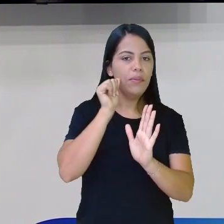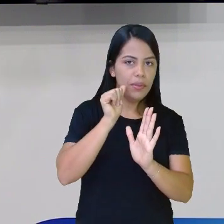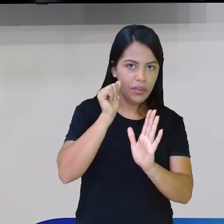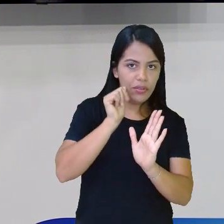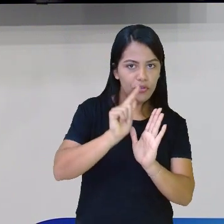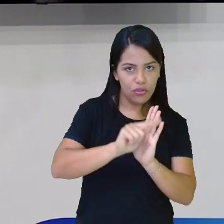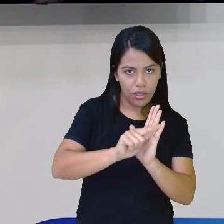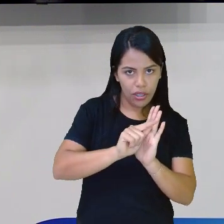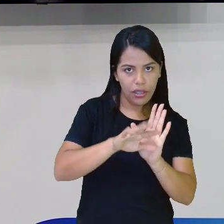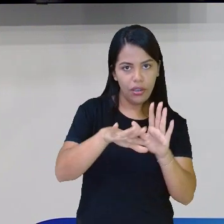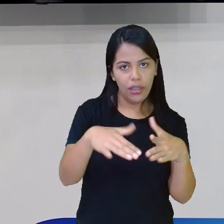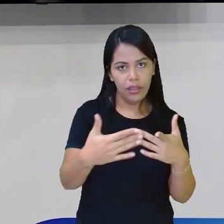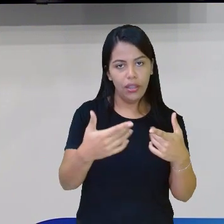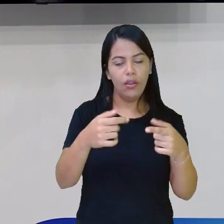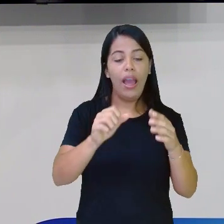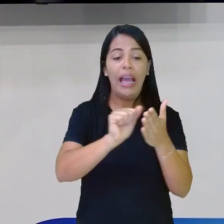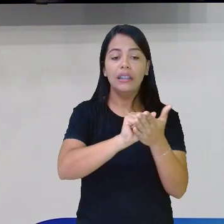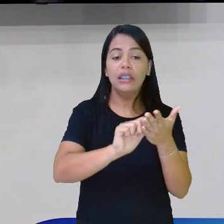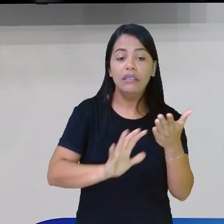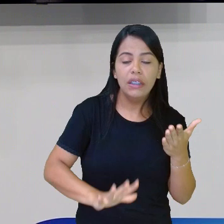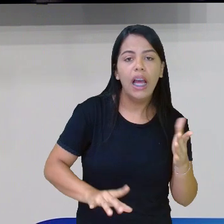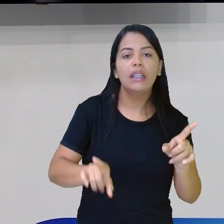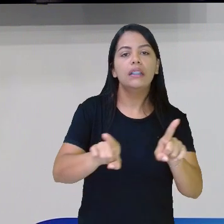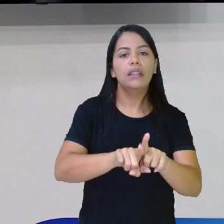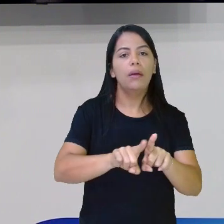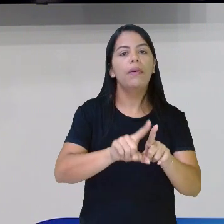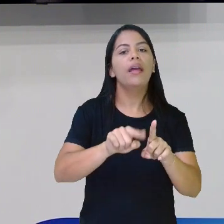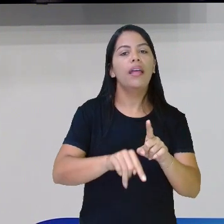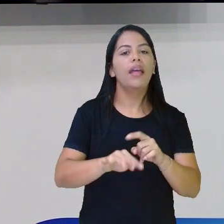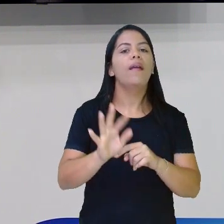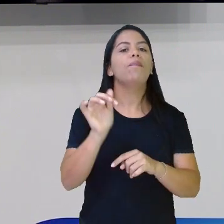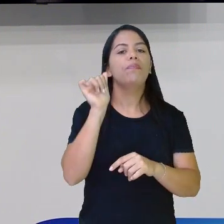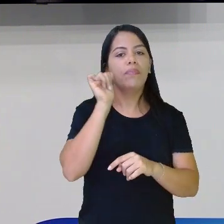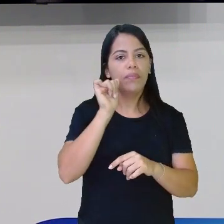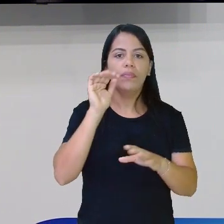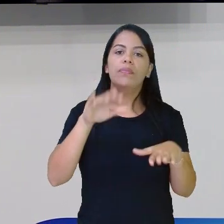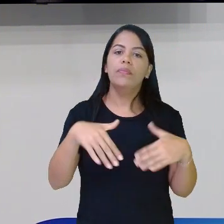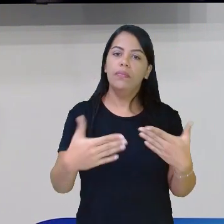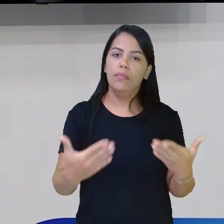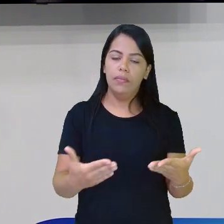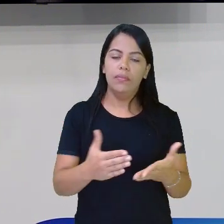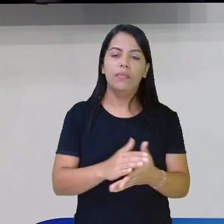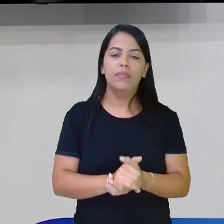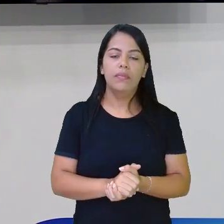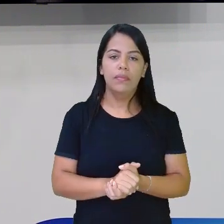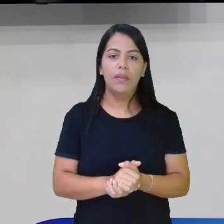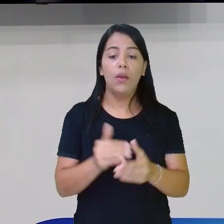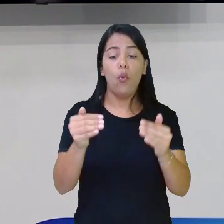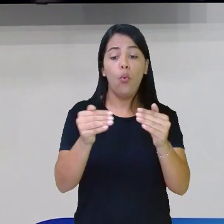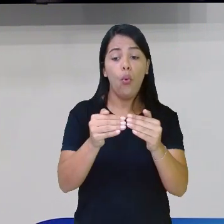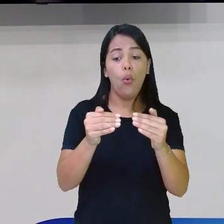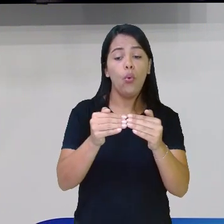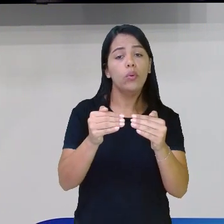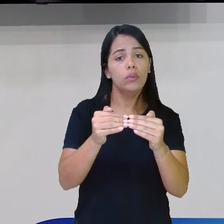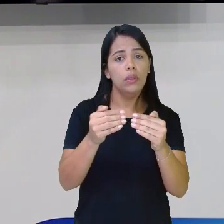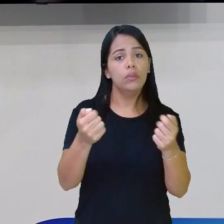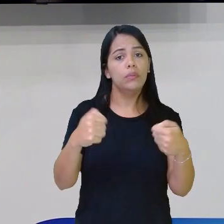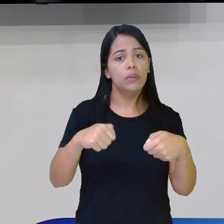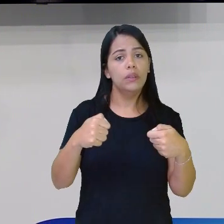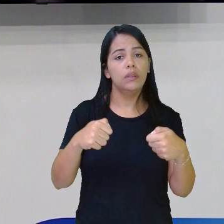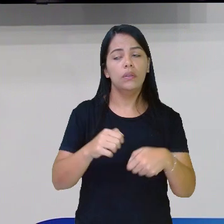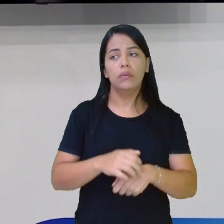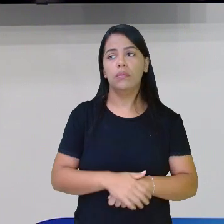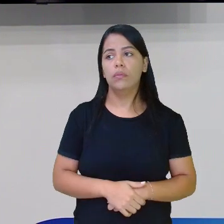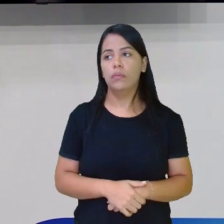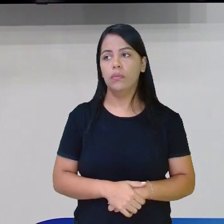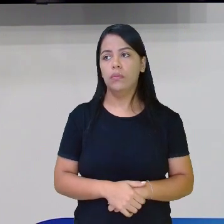tá? É feminina. Então, tarefa completa, tá? Eu estou concordando aí.